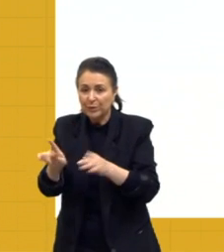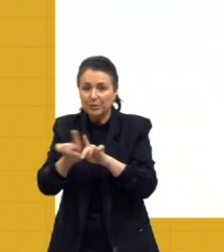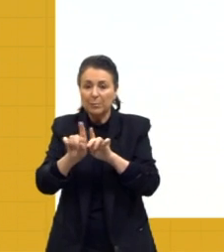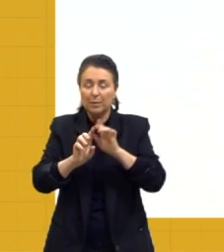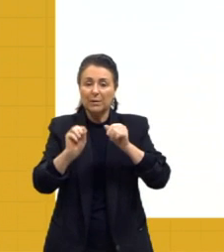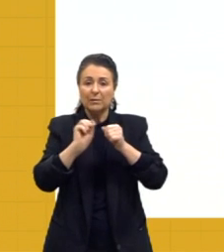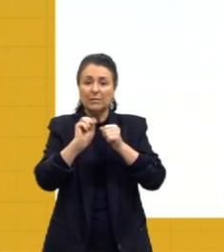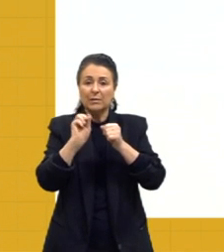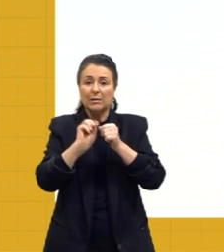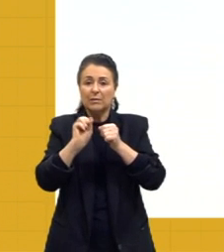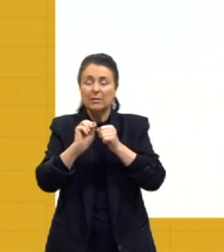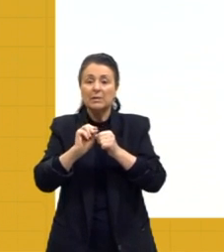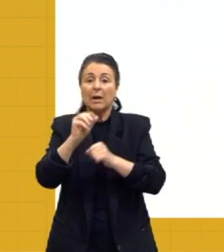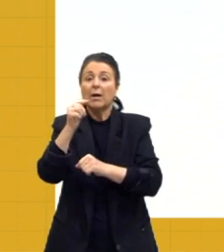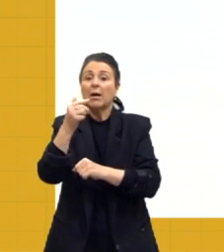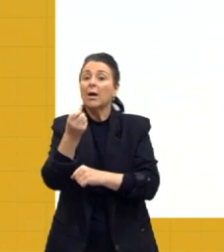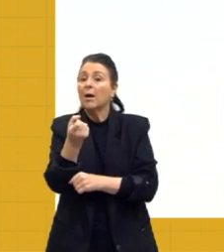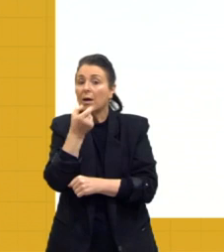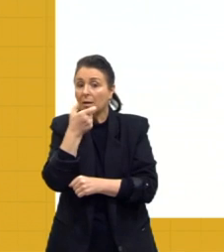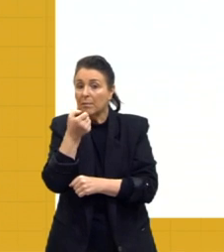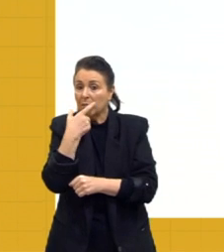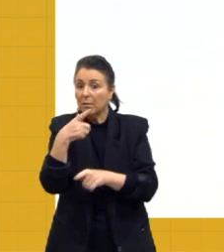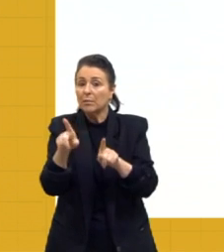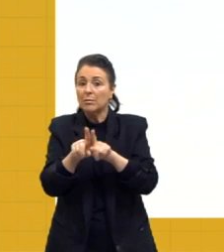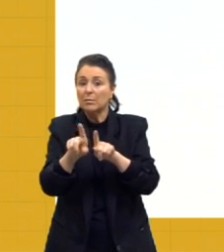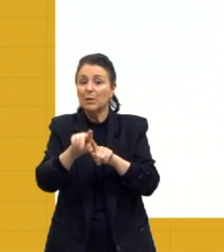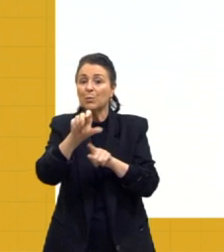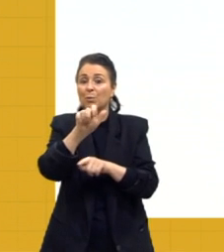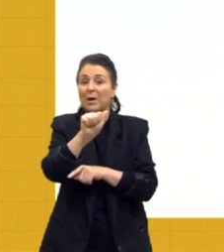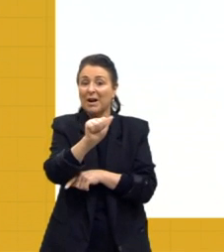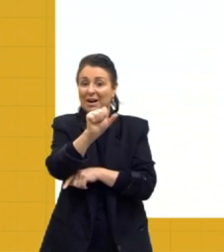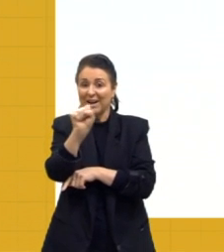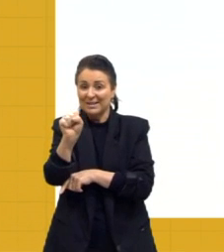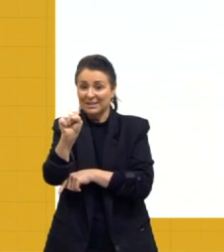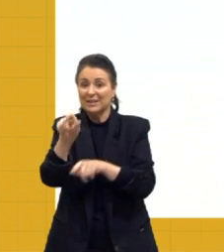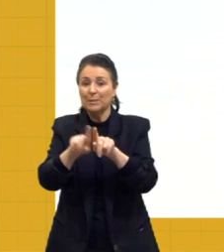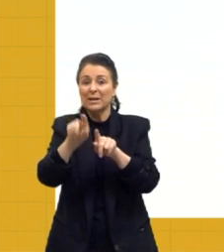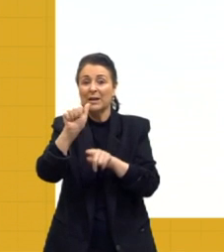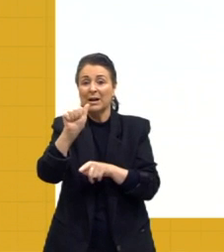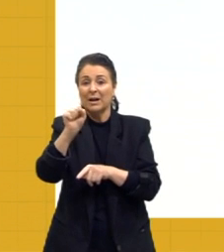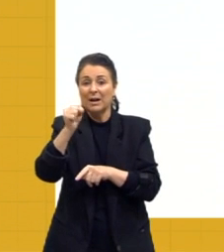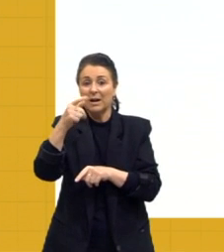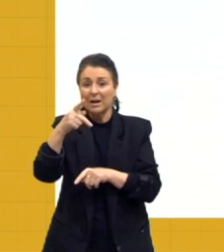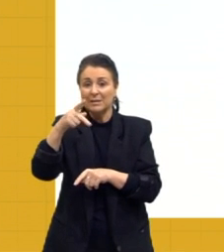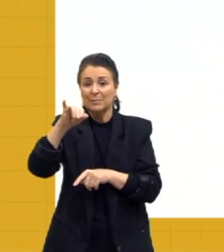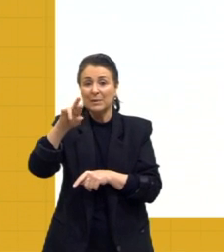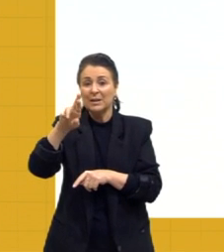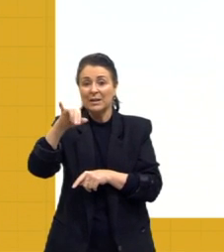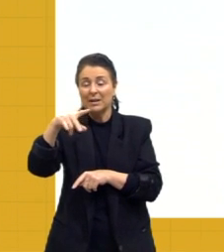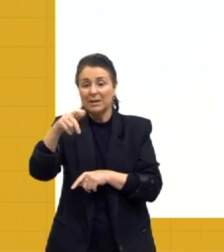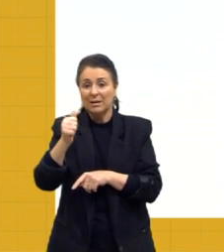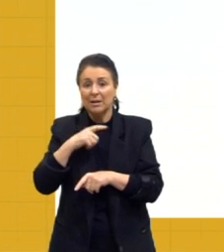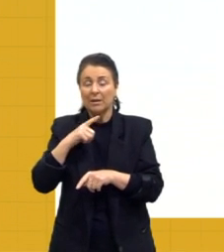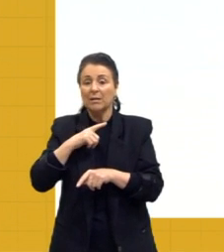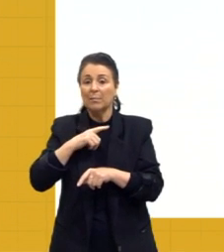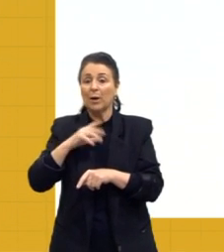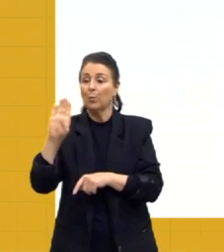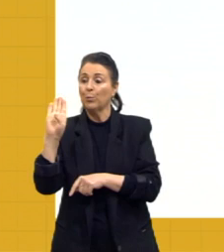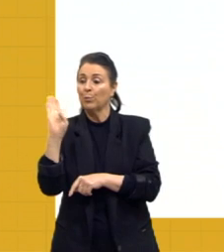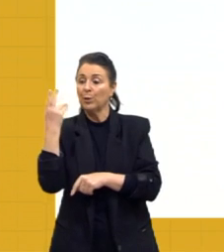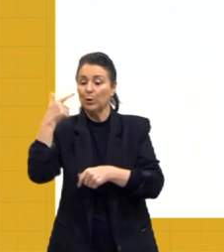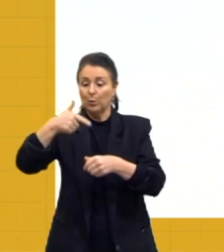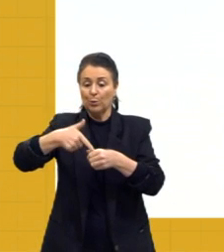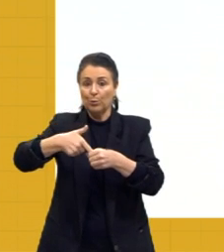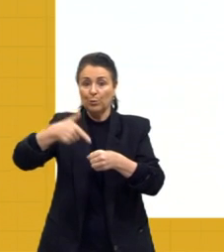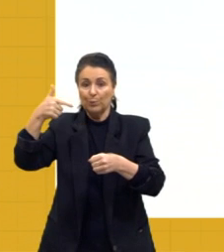fabricação de fármacos também são utilizados no AS, né, na aspirina, na fabricação de biocombustíveis, e aí